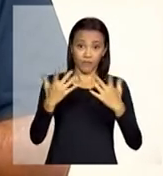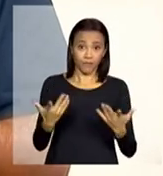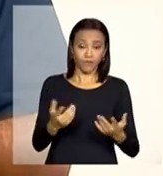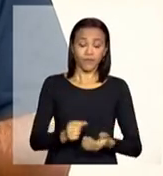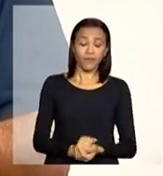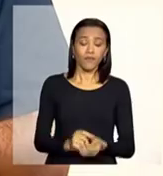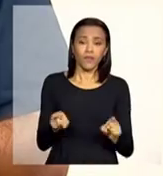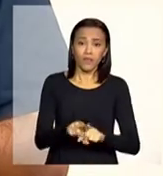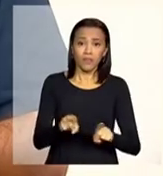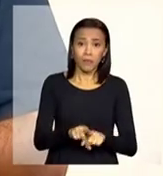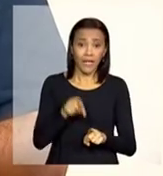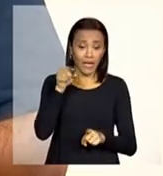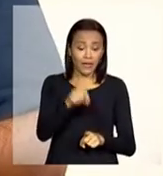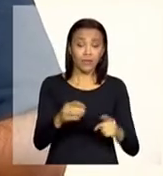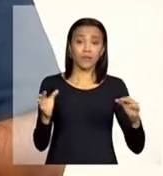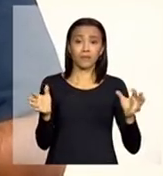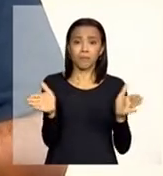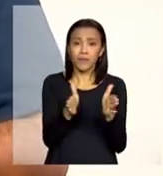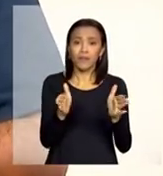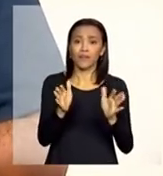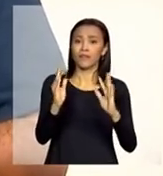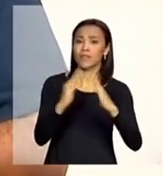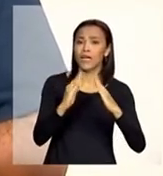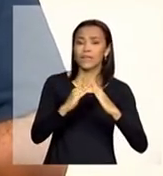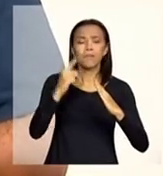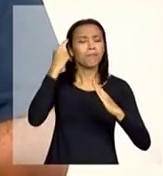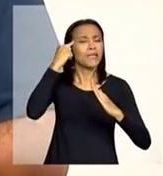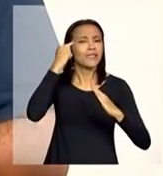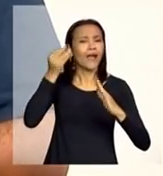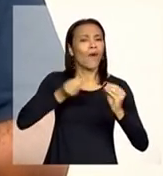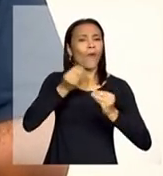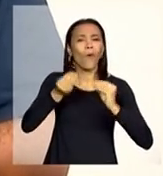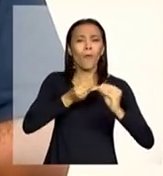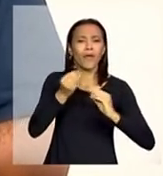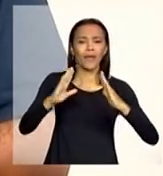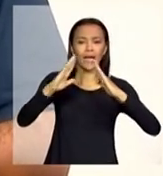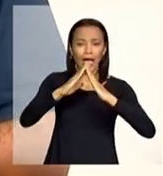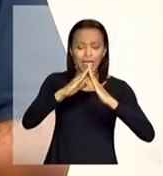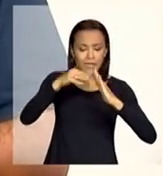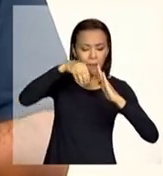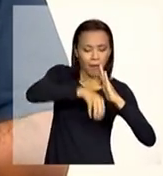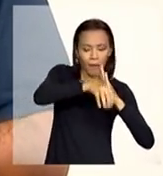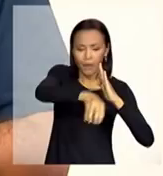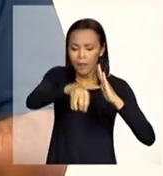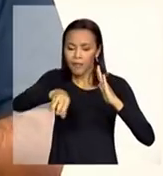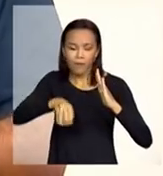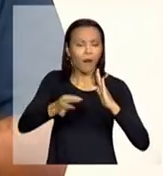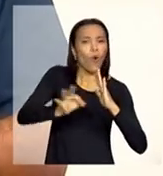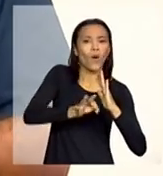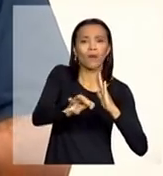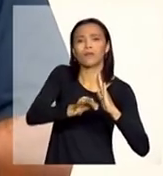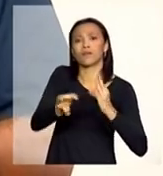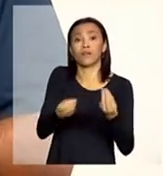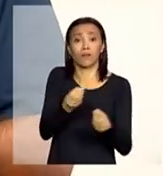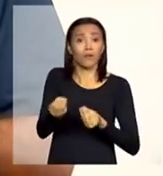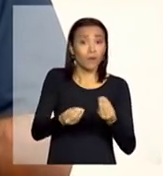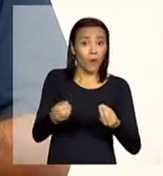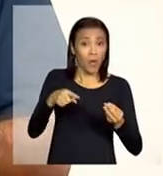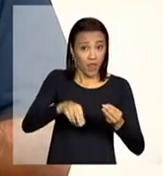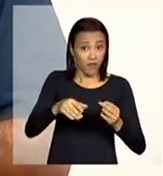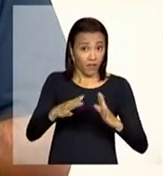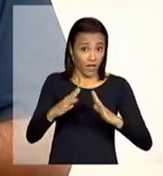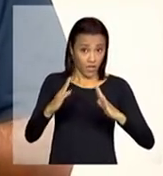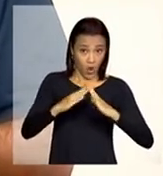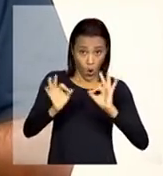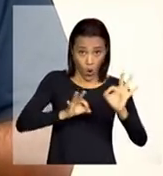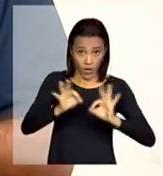transformar em pequenas estruturas significa também pensar o ambiente pensar como que ela vai se construir essa casa ela vai ser construída internamente